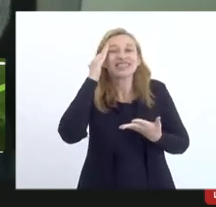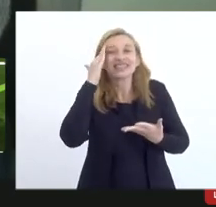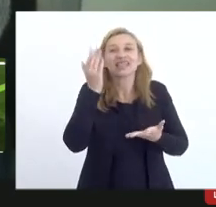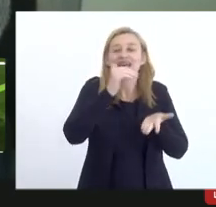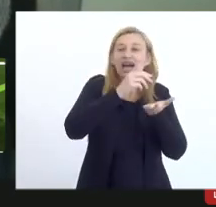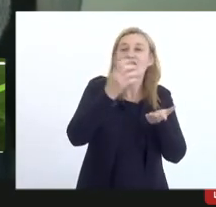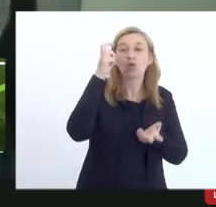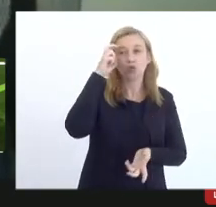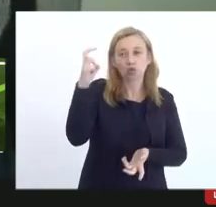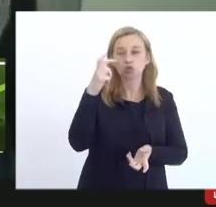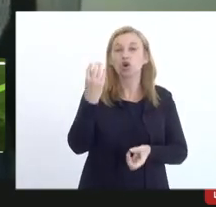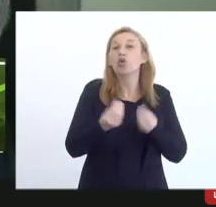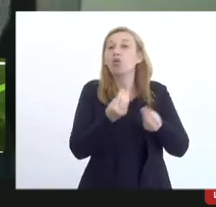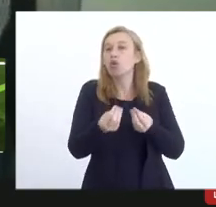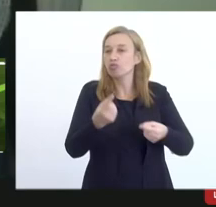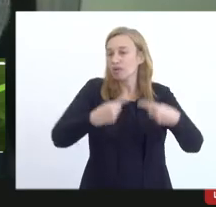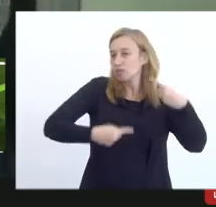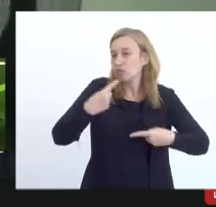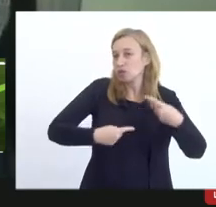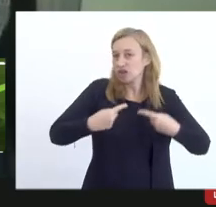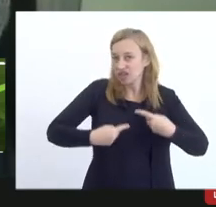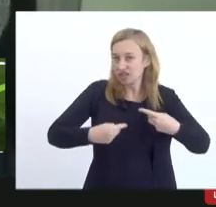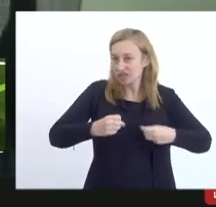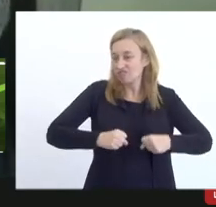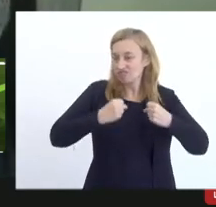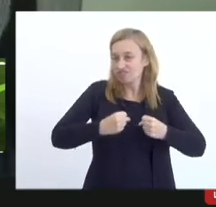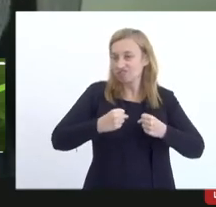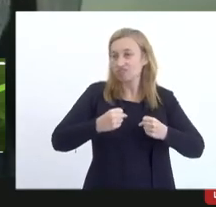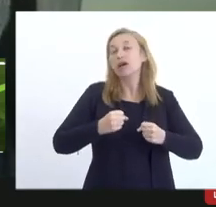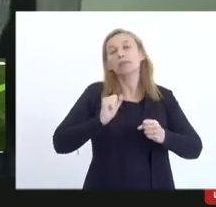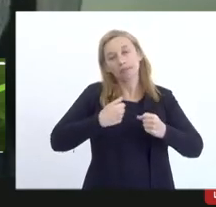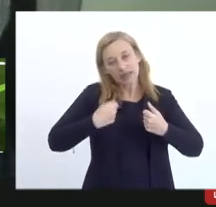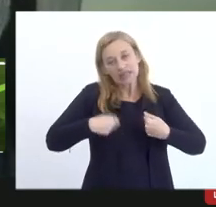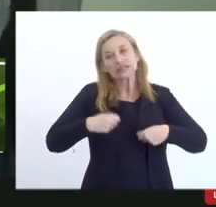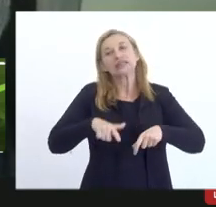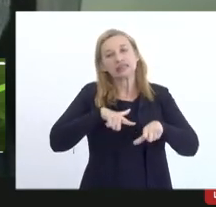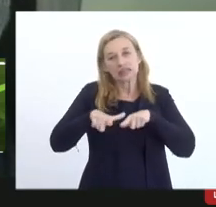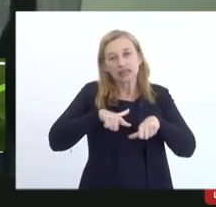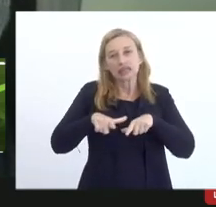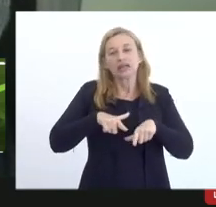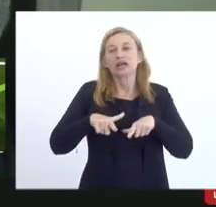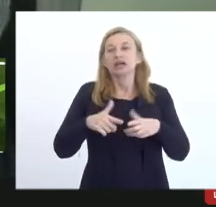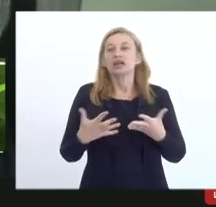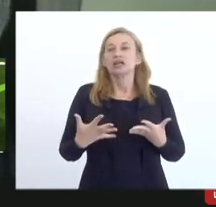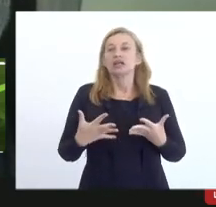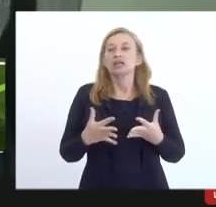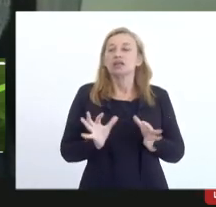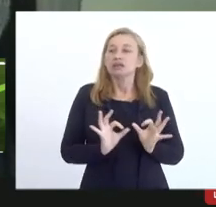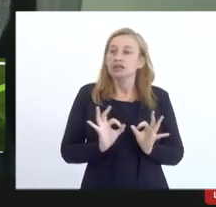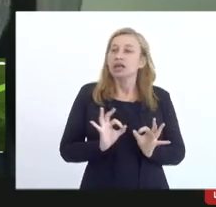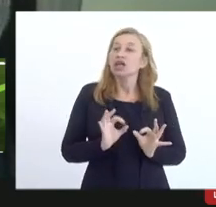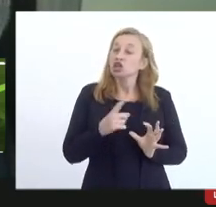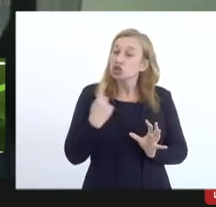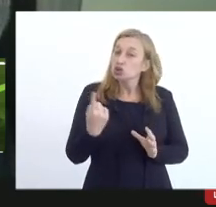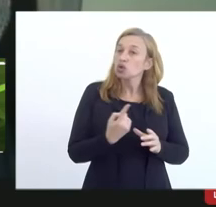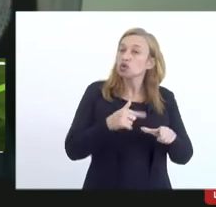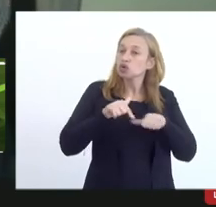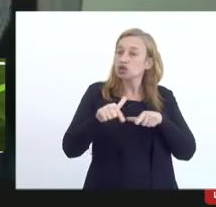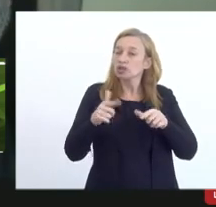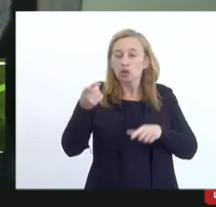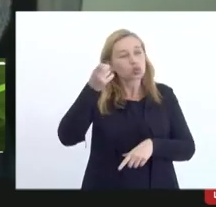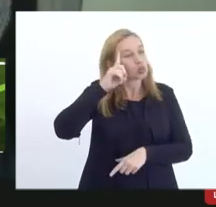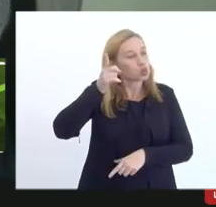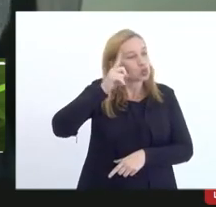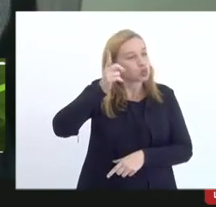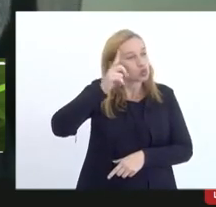cultura como essa política pública potente que precisa ser trabalhada, tá? e nós todos trabalhamos todos os